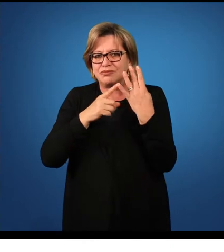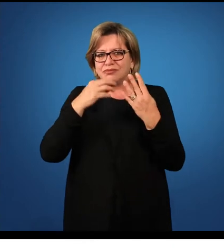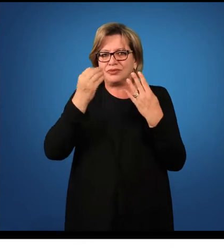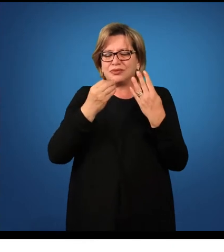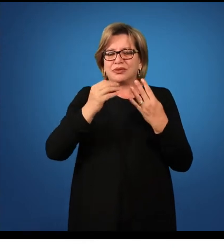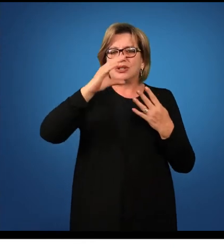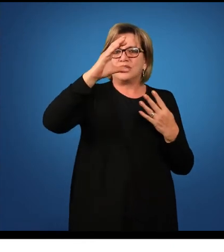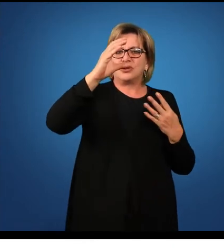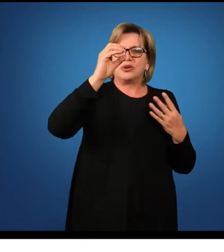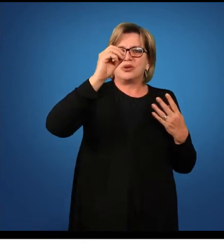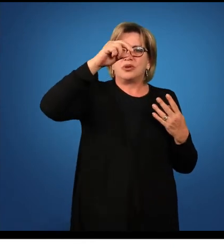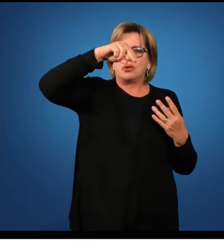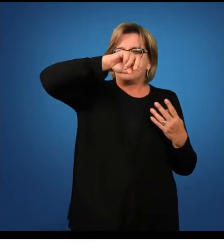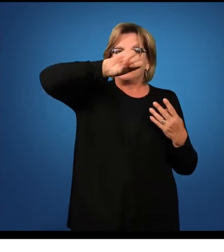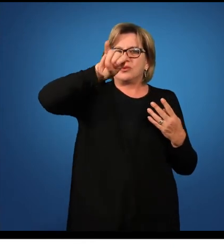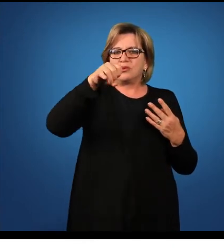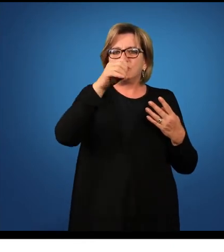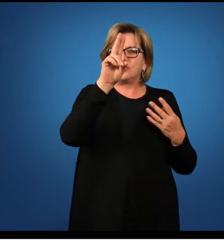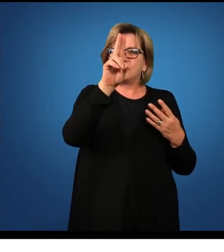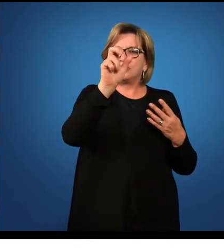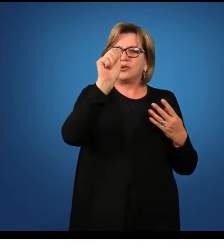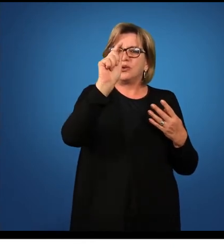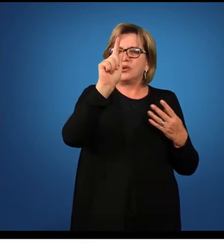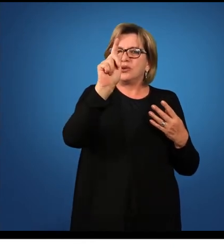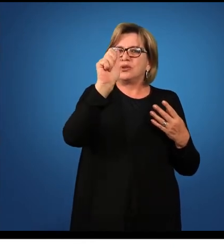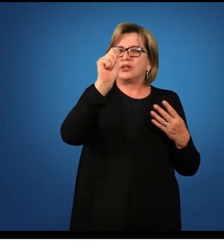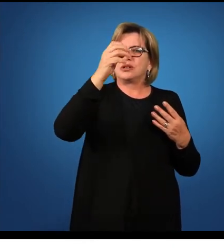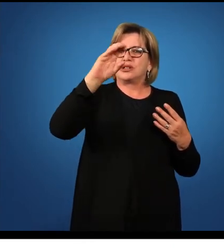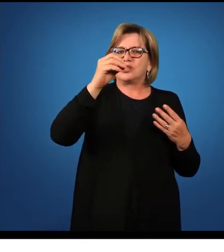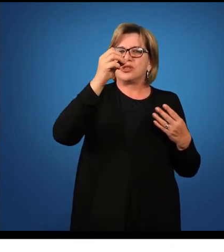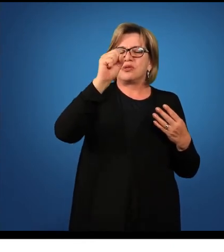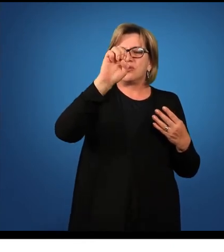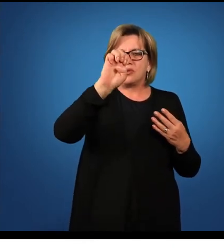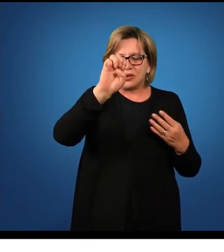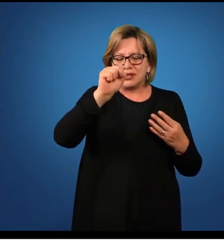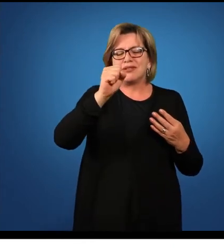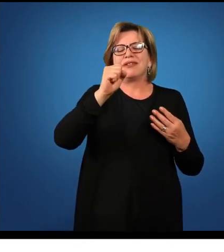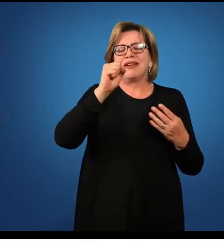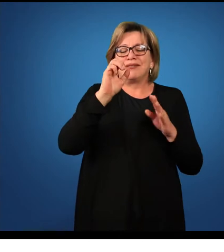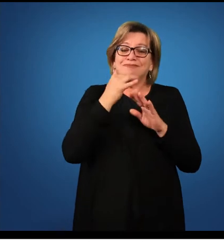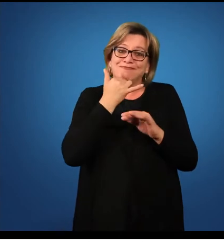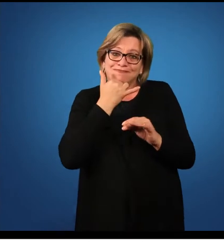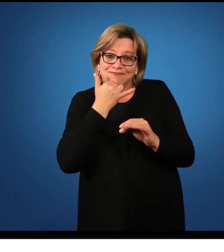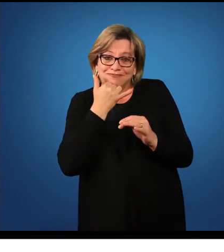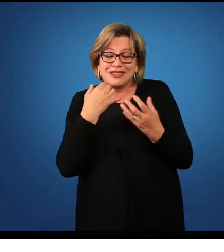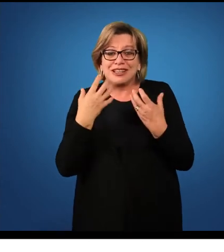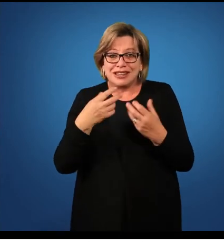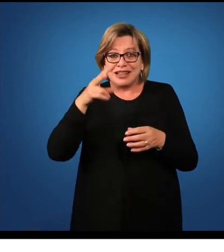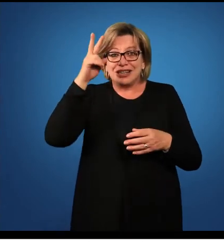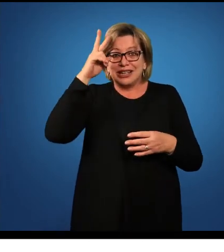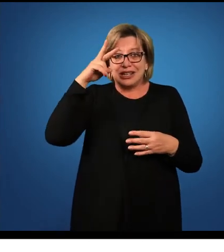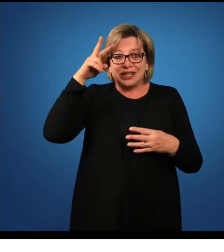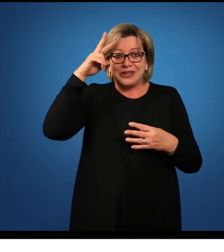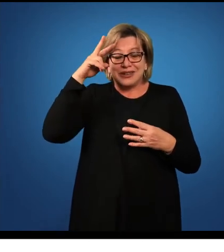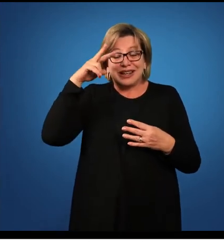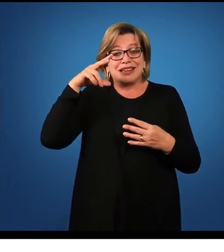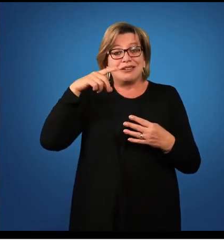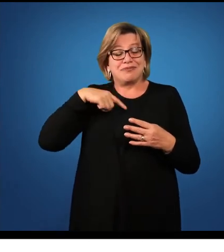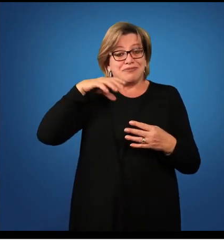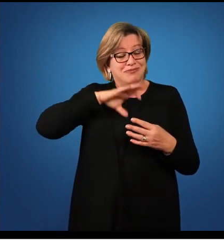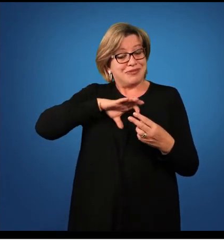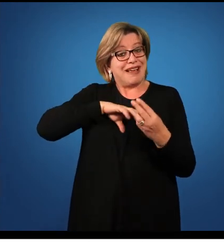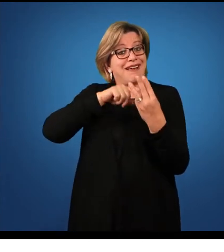quatro conjugações, perdoe-me, gostaria de lembrá-los que na língua portuguesa nós temos três